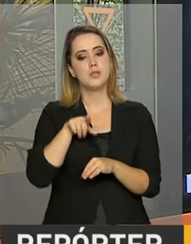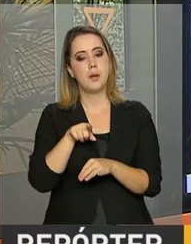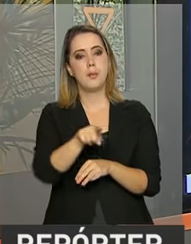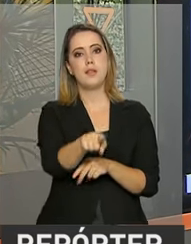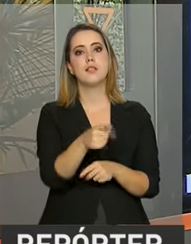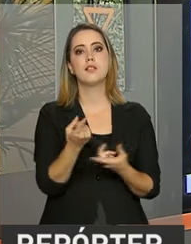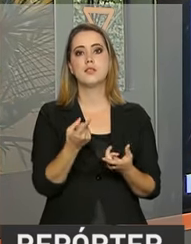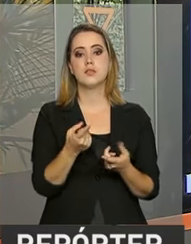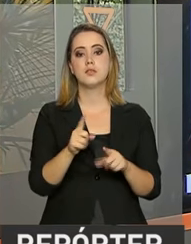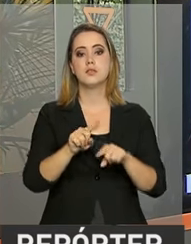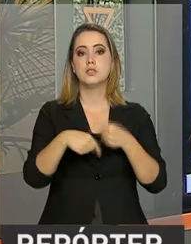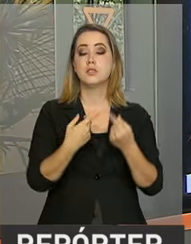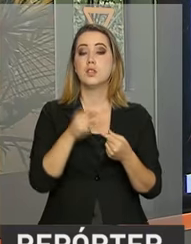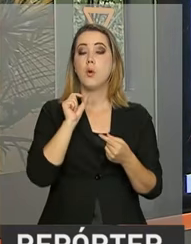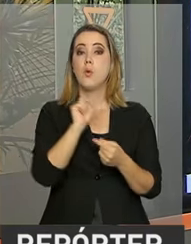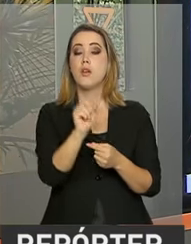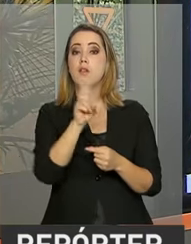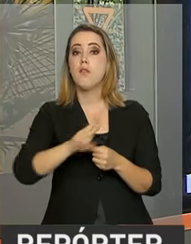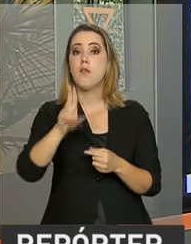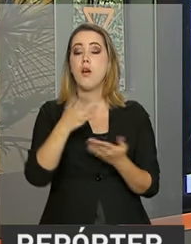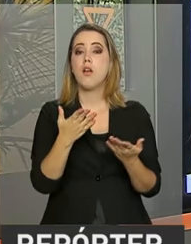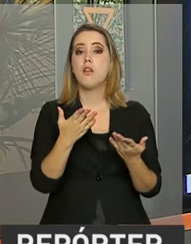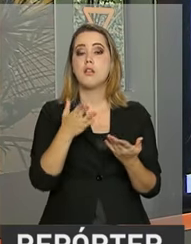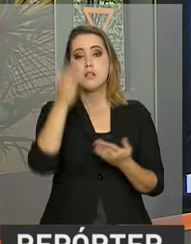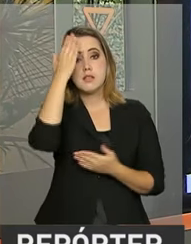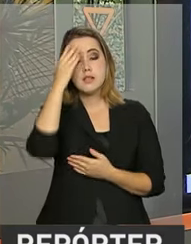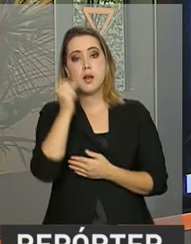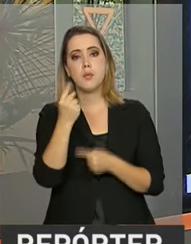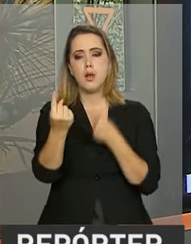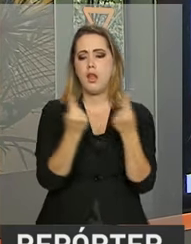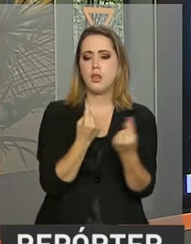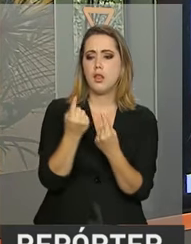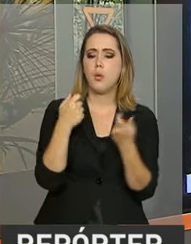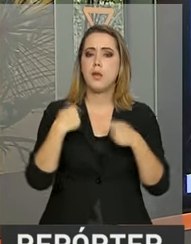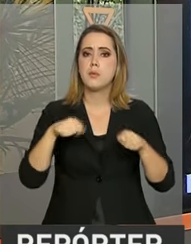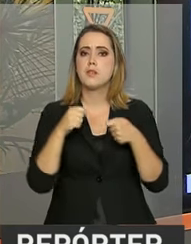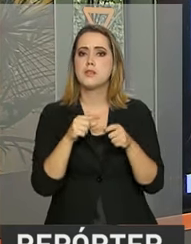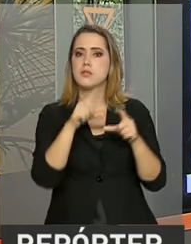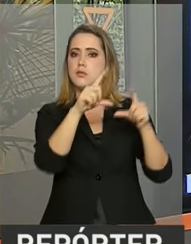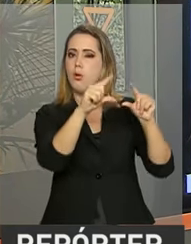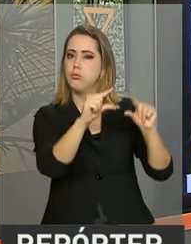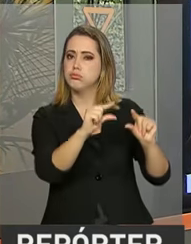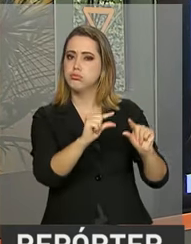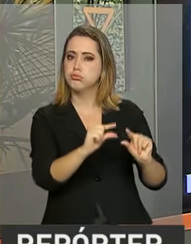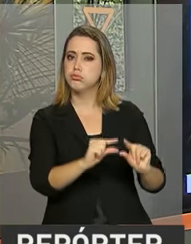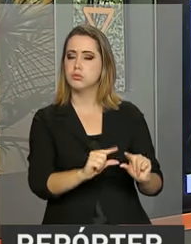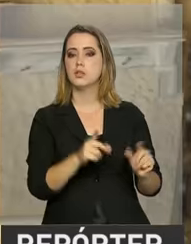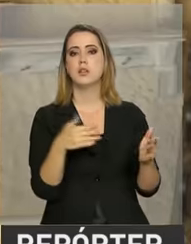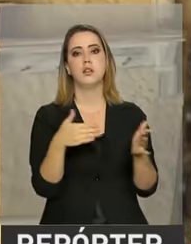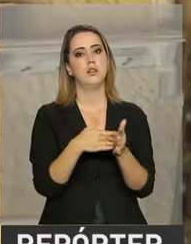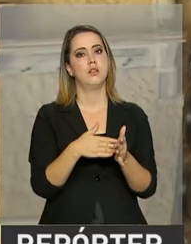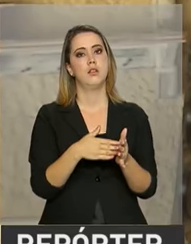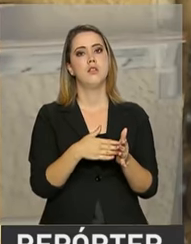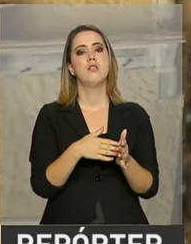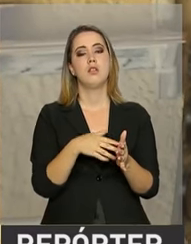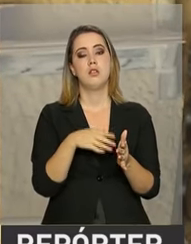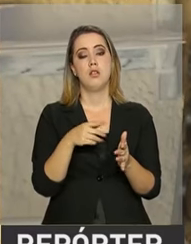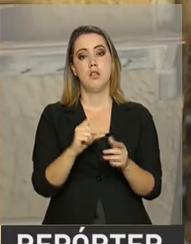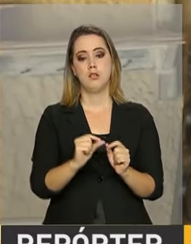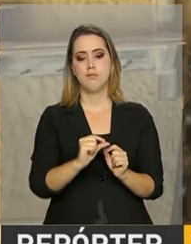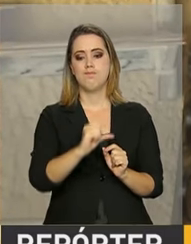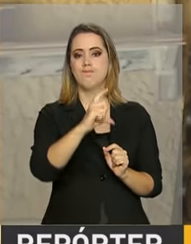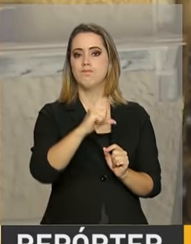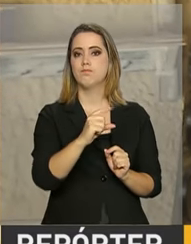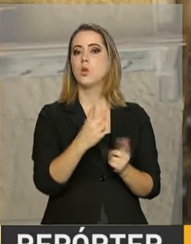Então ele vai dosar automaticamente cada insumo, até dar a quantidade desejada. Uma startup